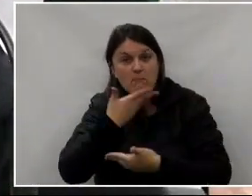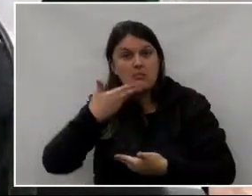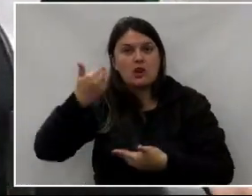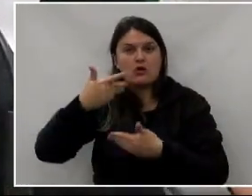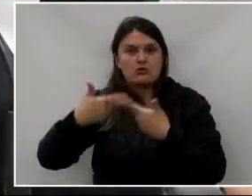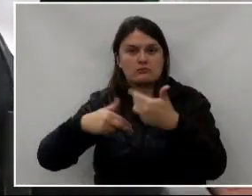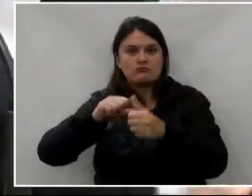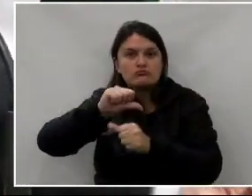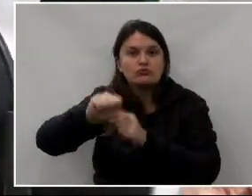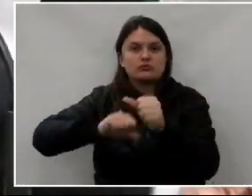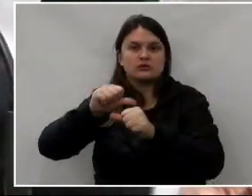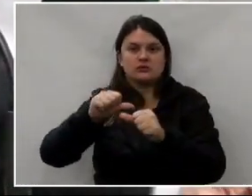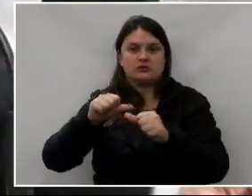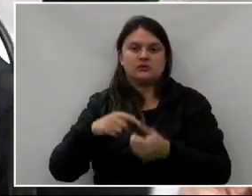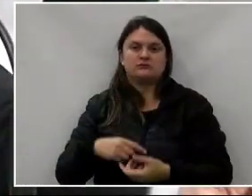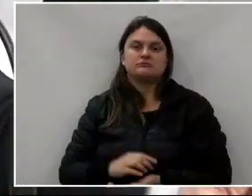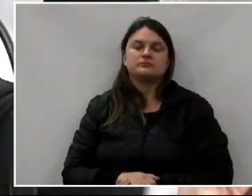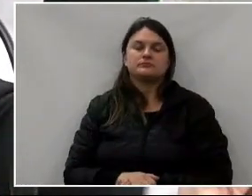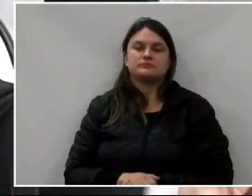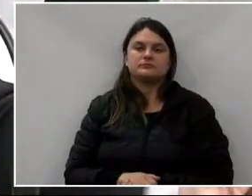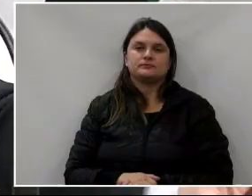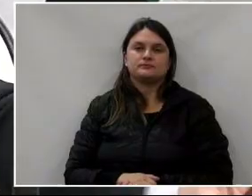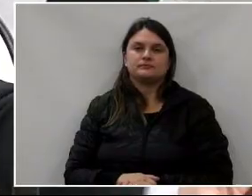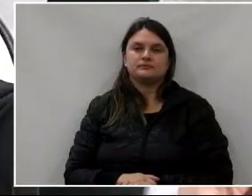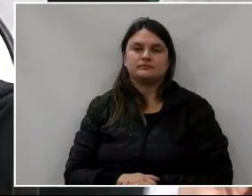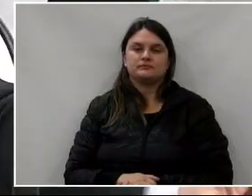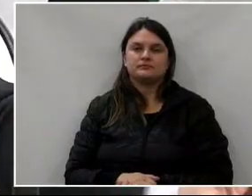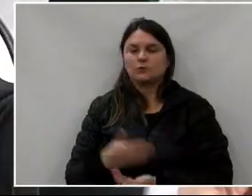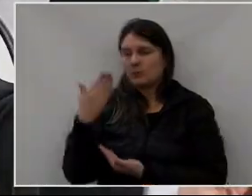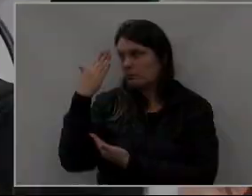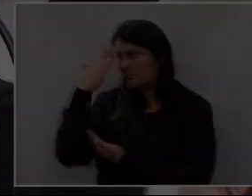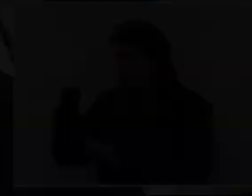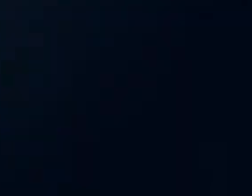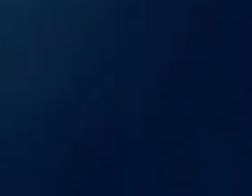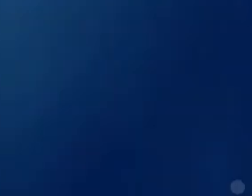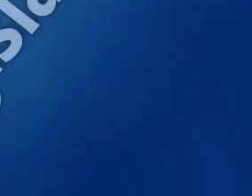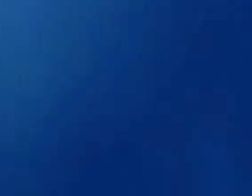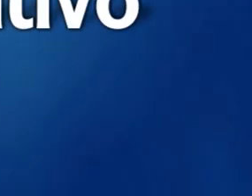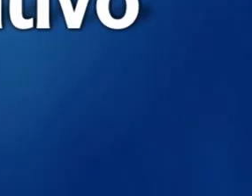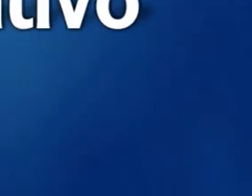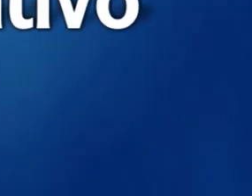aconteçam de bem para a nossa população. Muito obrigado, senhor presidente.